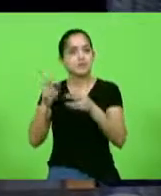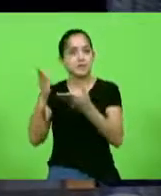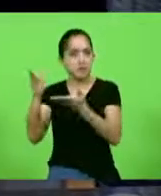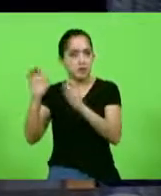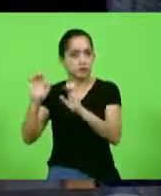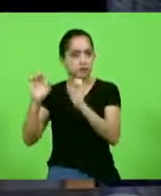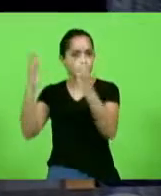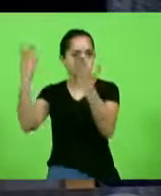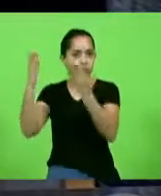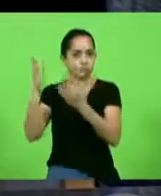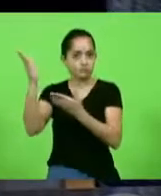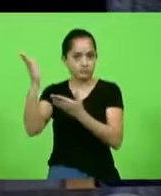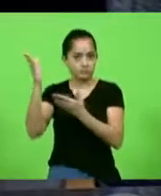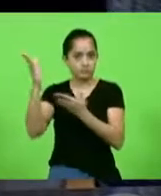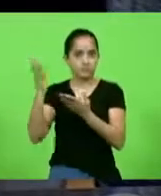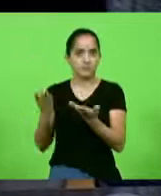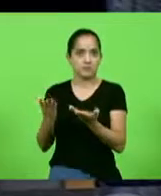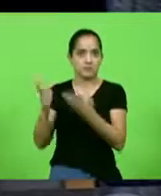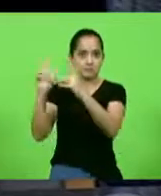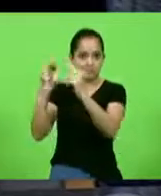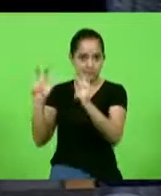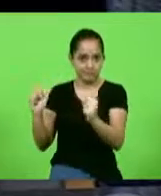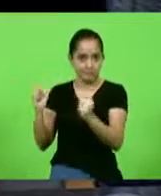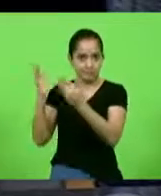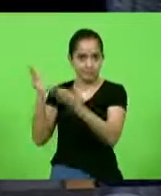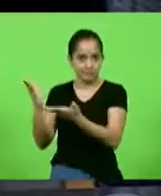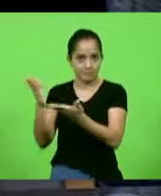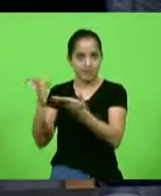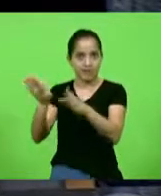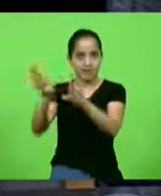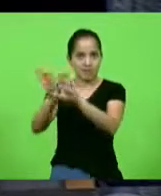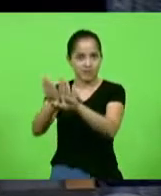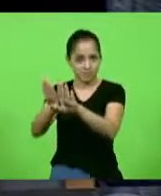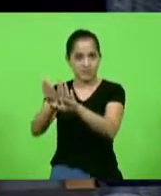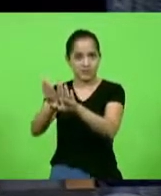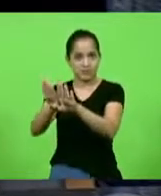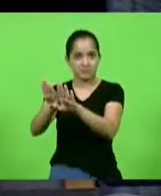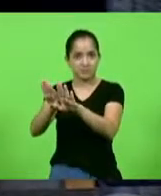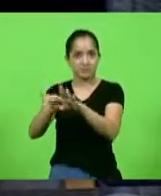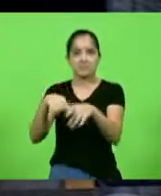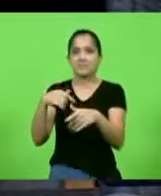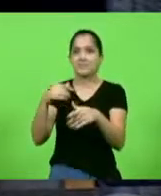convenções aqui, Luiz Henrique que está aqui largado em Florianópolis sem atividade,